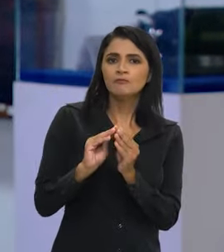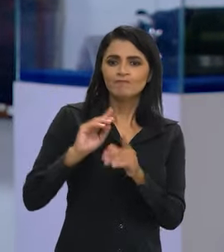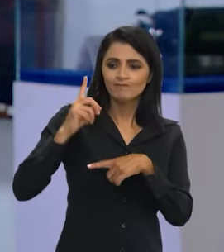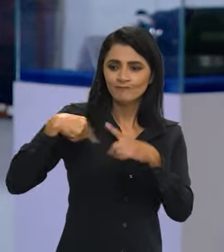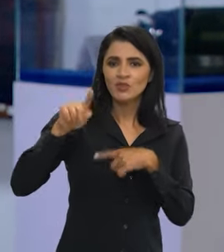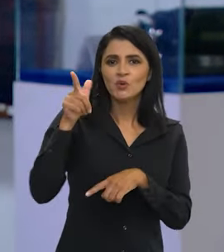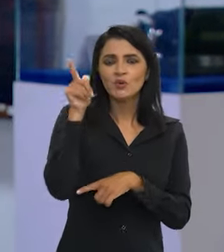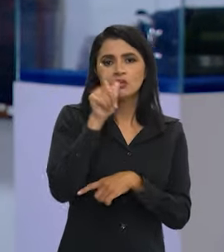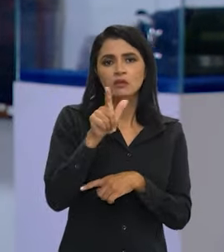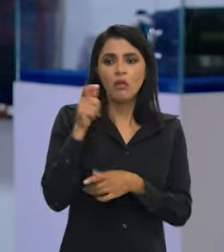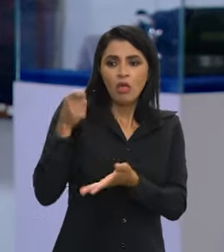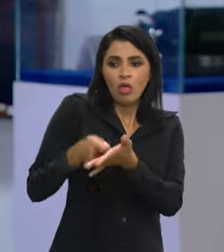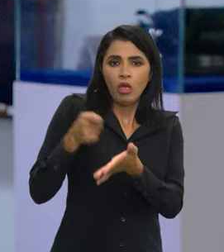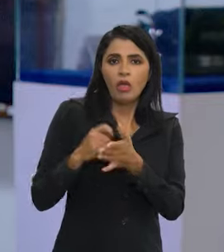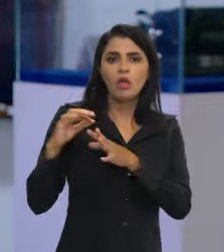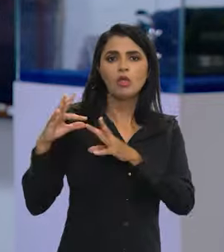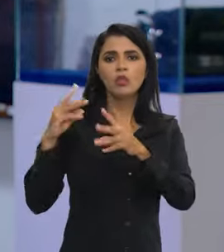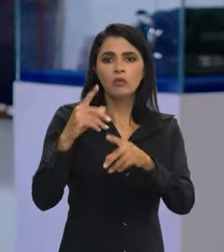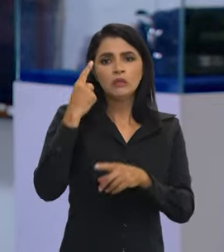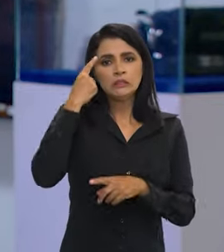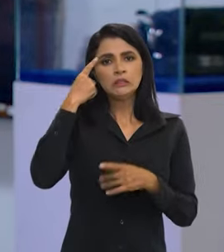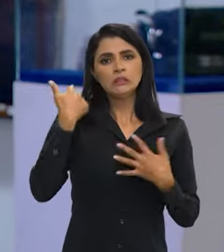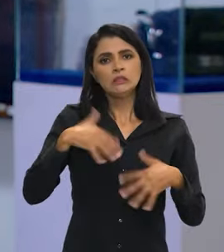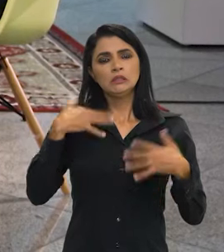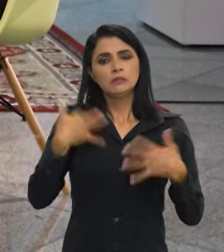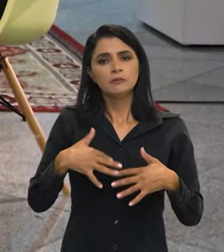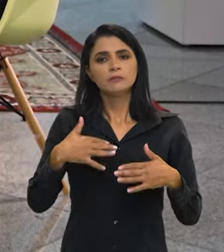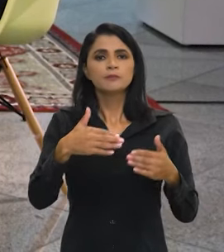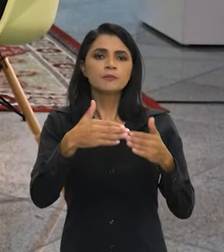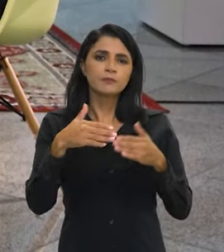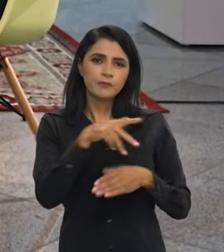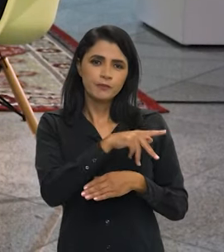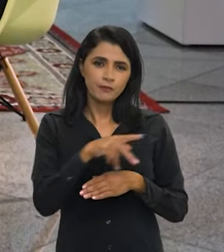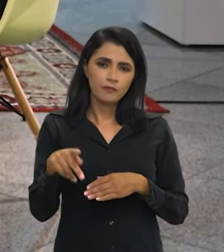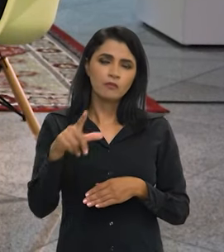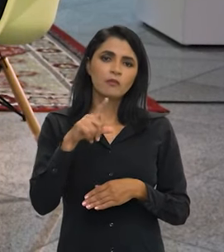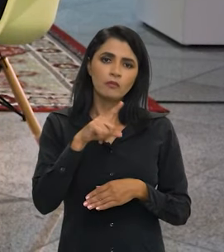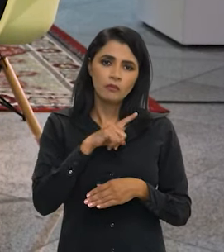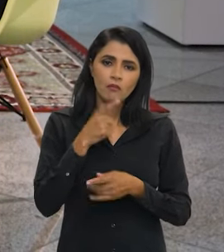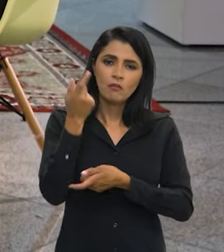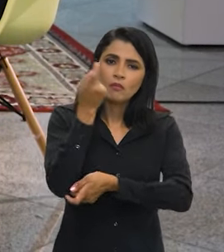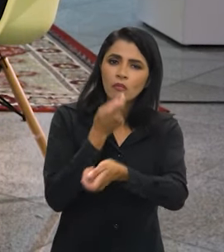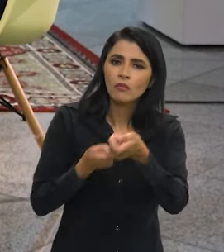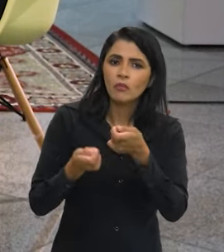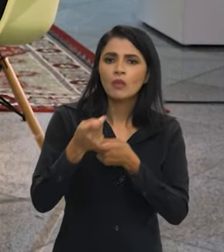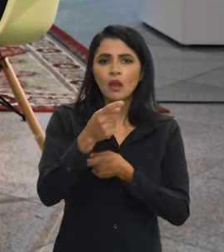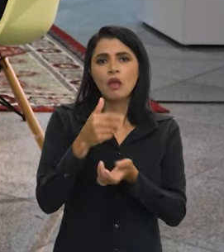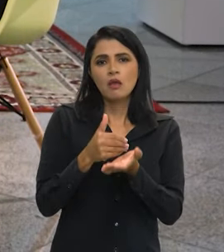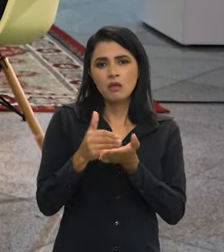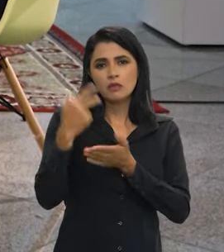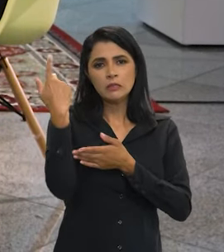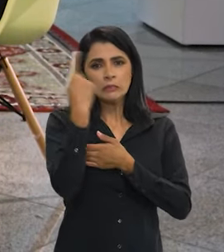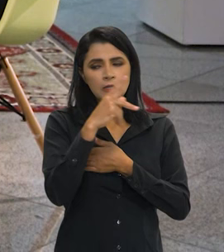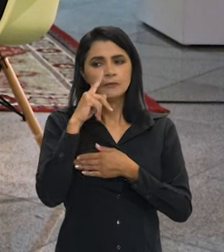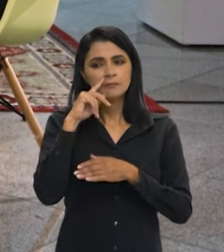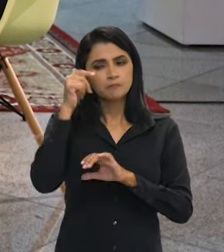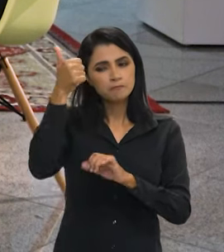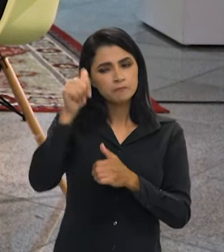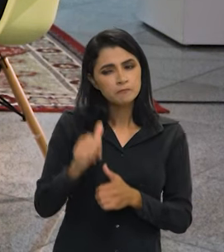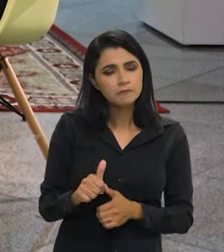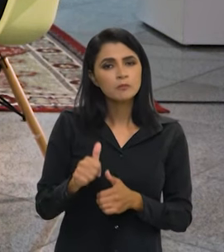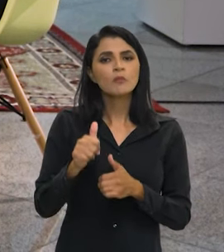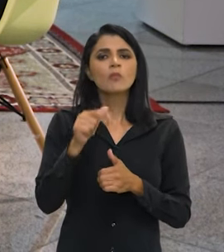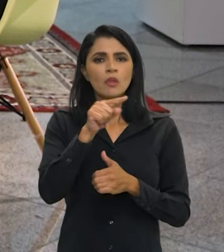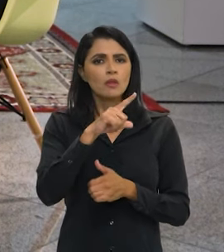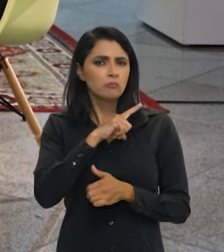revisão tenha sucesso. E não impor a todos os brasileiros uma dor de cabeça. Presidente, e havendo mesmo uma grande economia a partir dessa revisão,